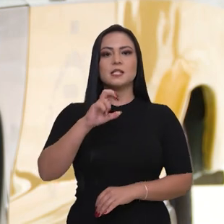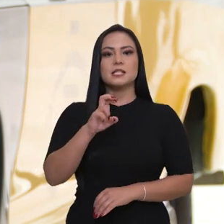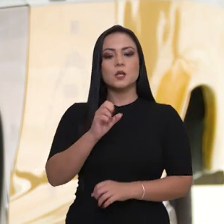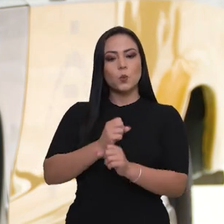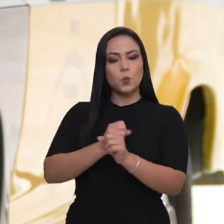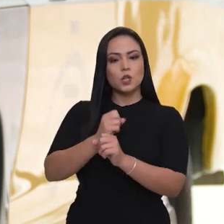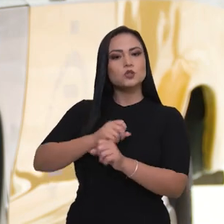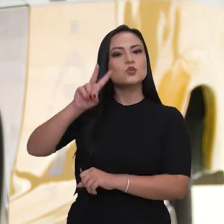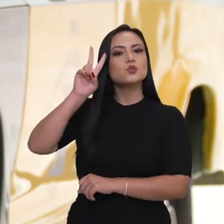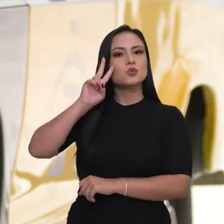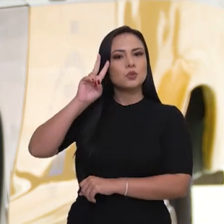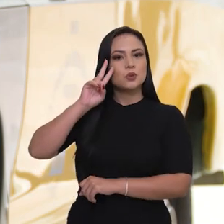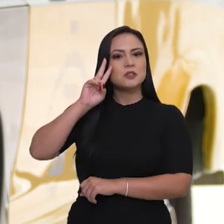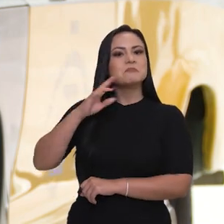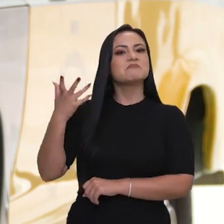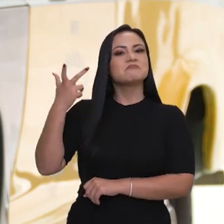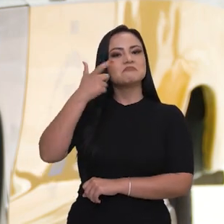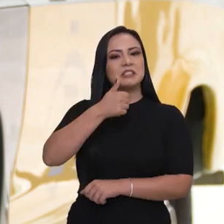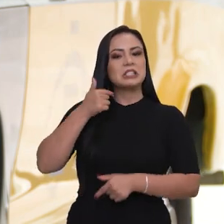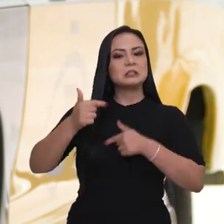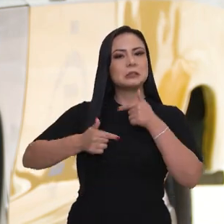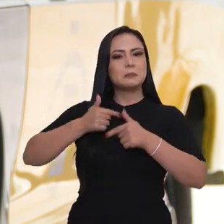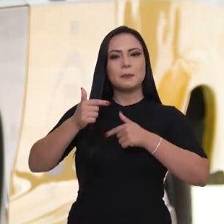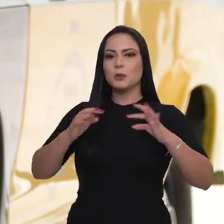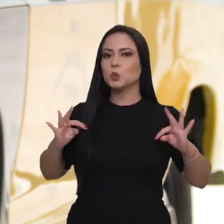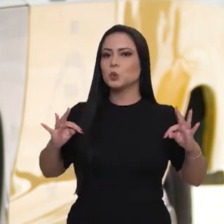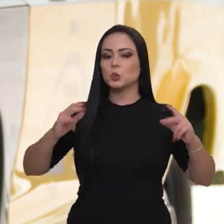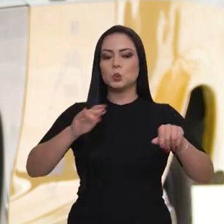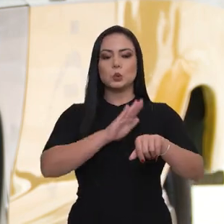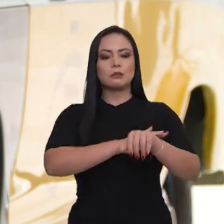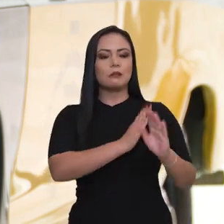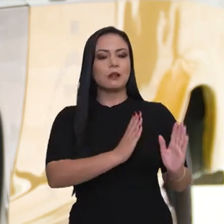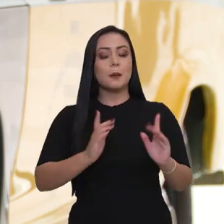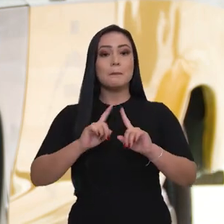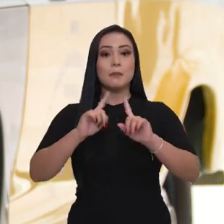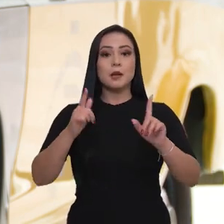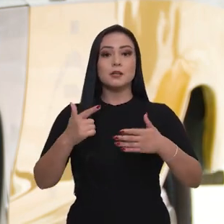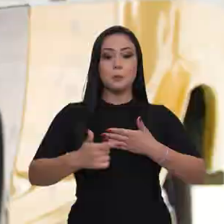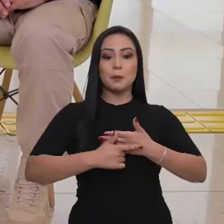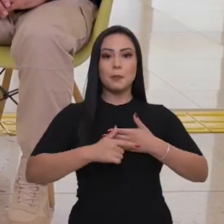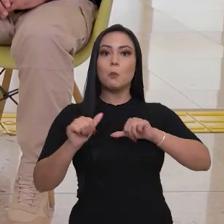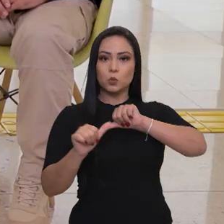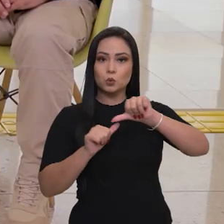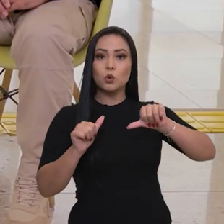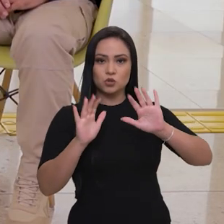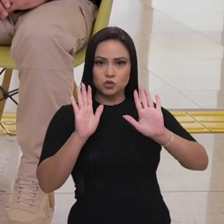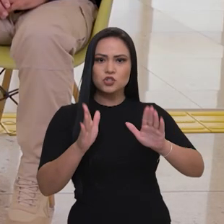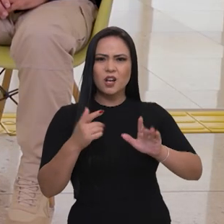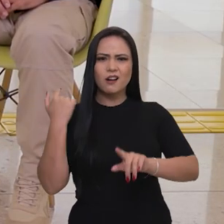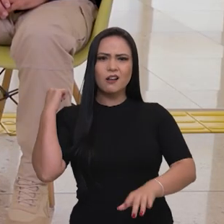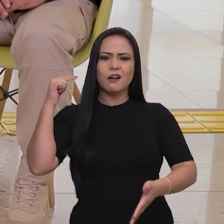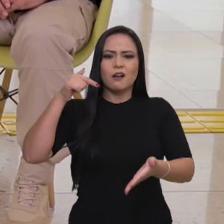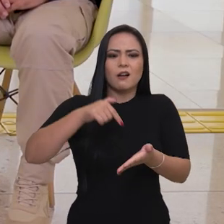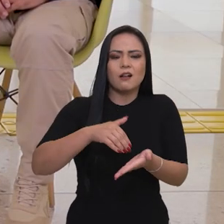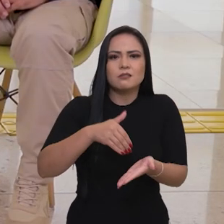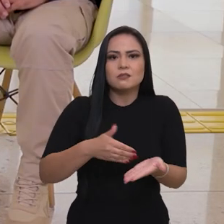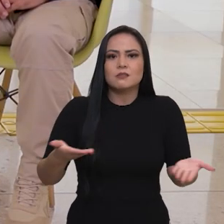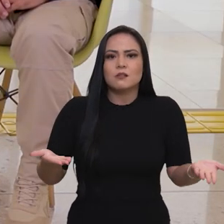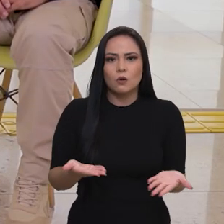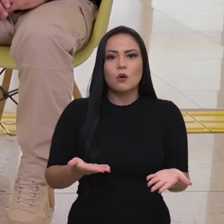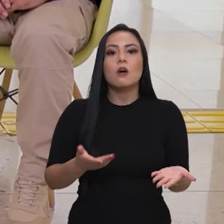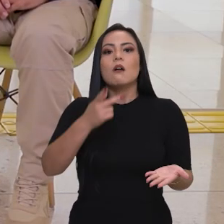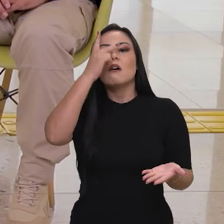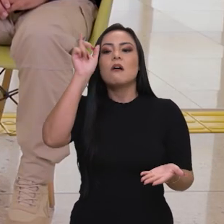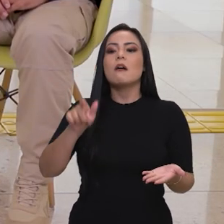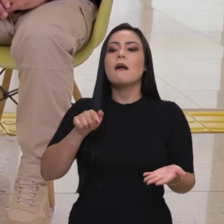né? 95 anos de história, um belo trabalho por todo esse tempo, mas o papel mudou muito já de lá para cá, né?